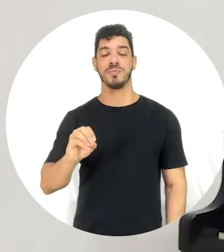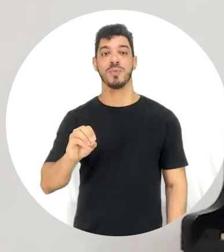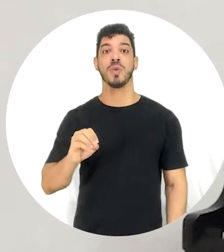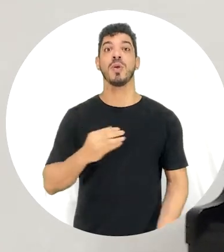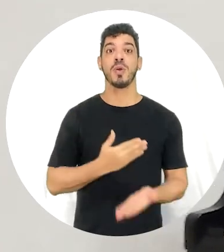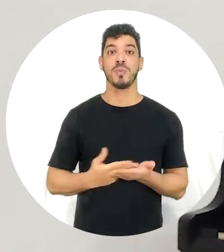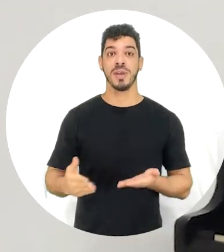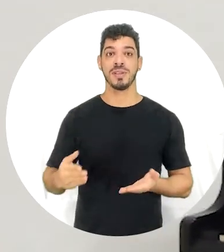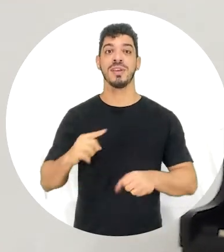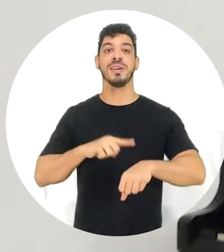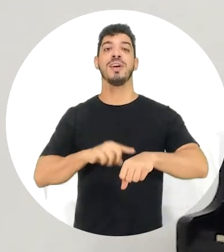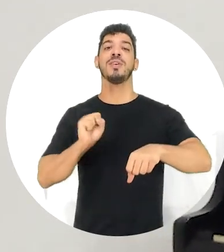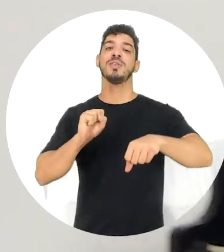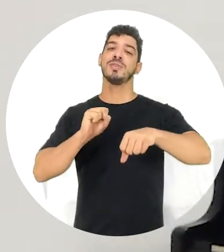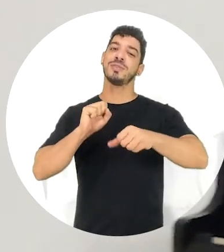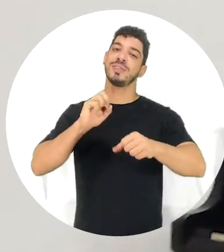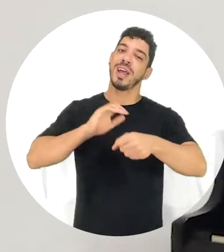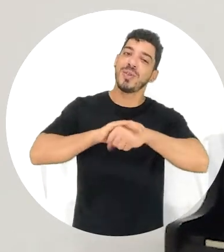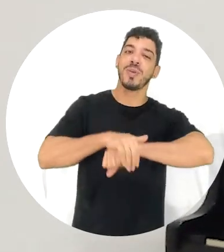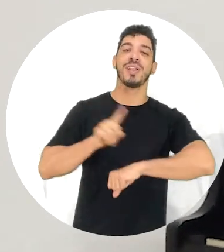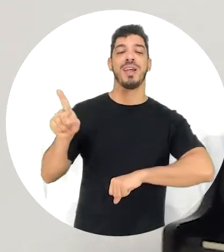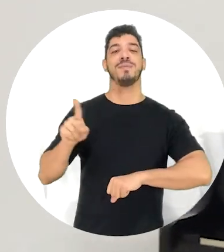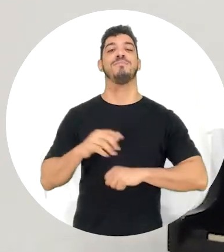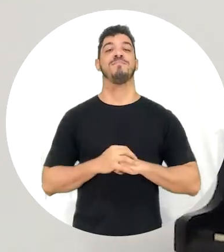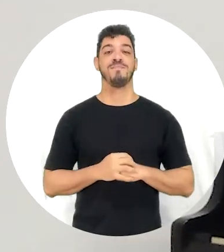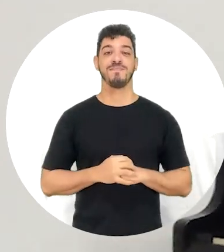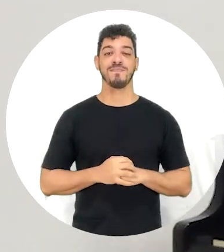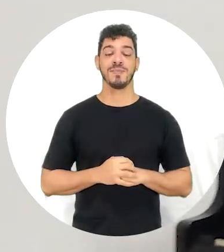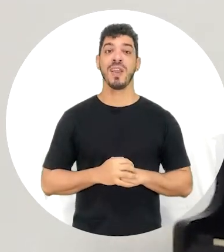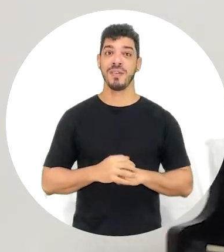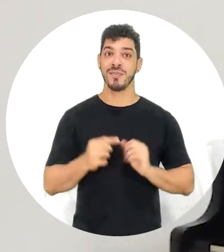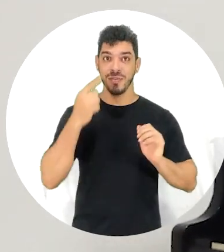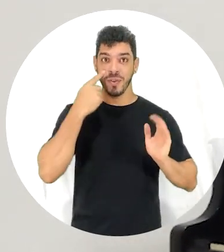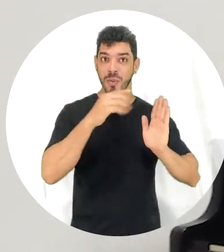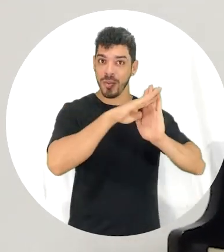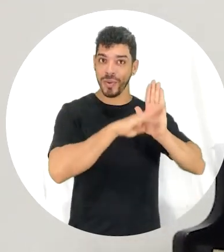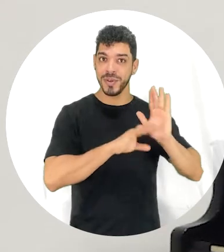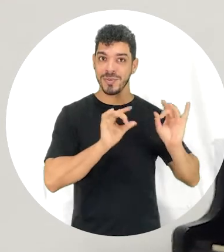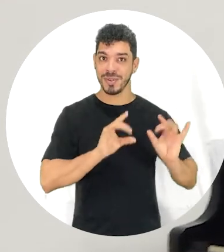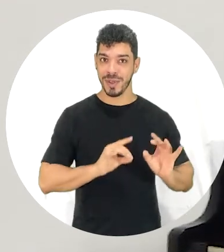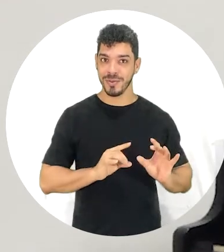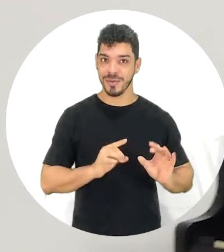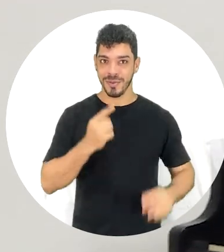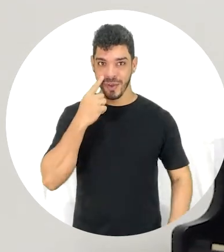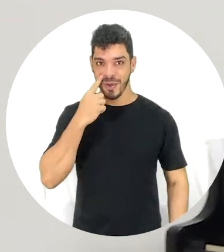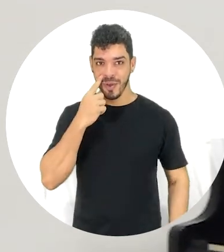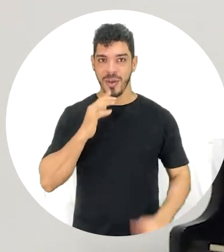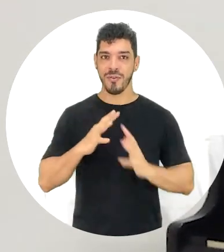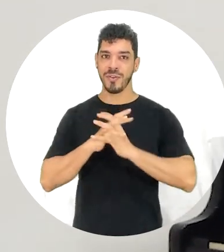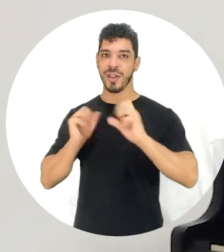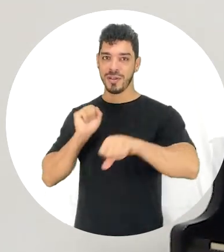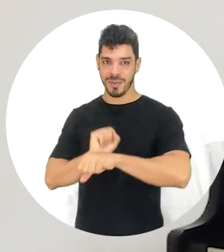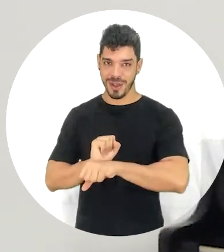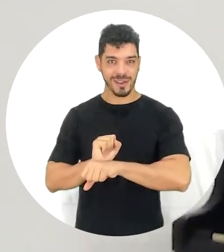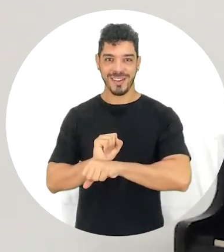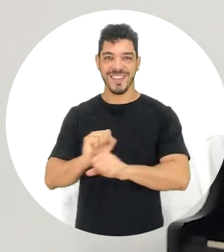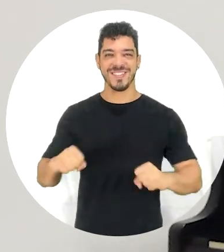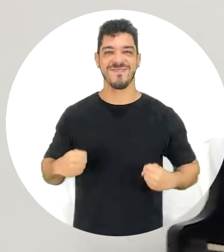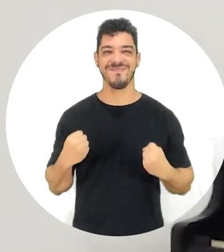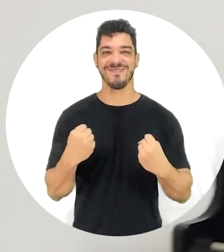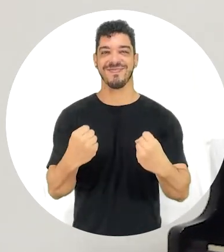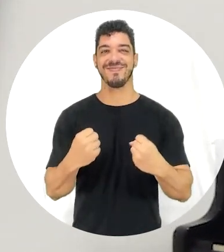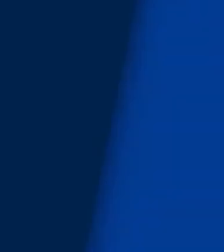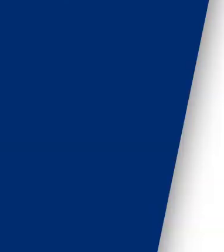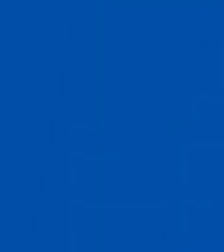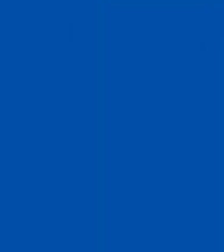YouTube da Funesc. Essa foi a nossa agenda cultural, mostrando que a Funesc não